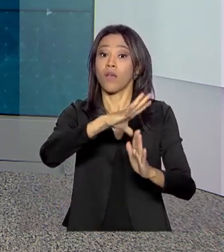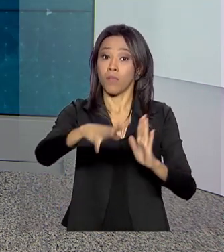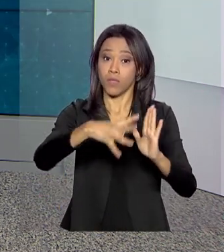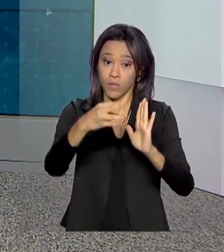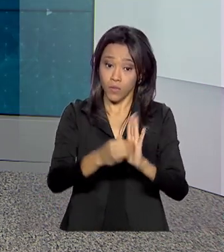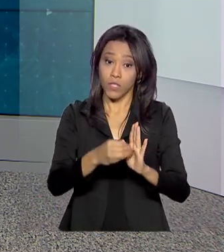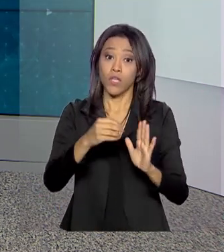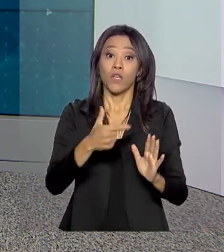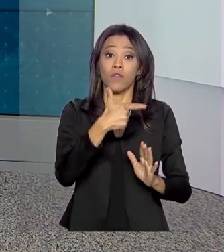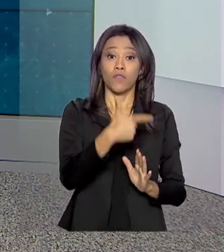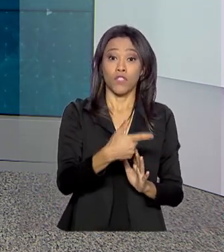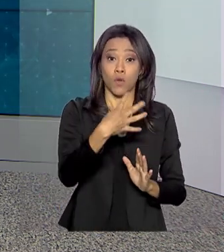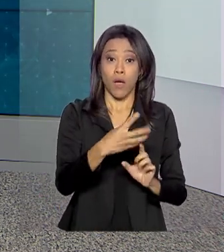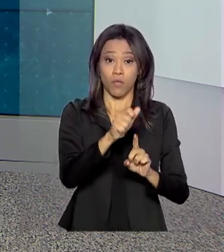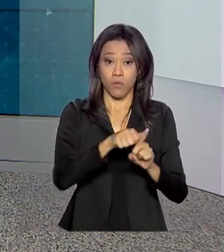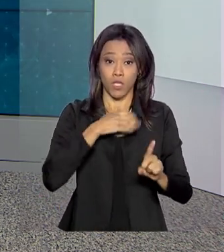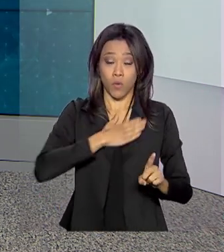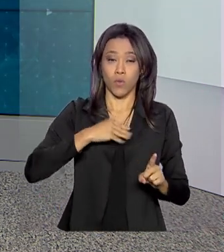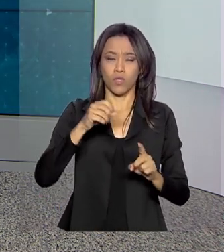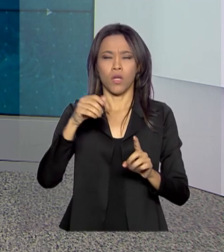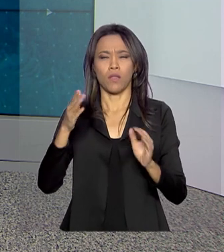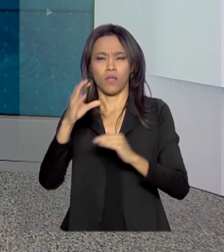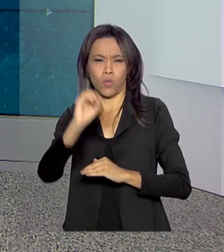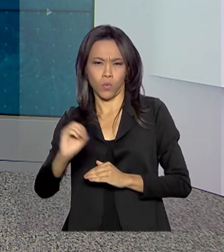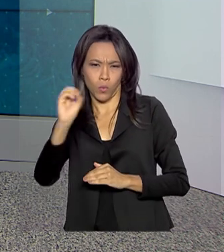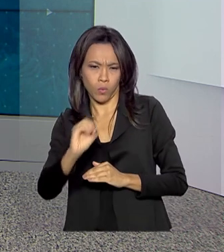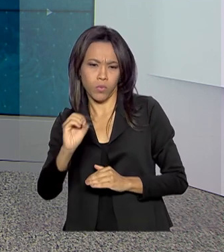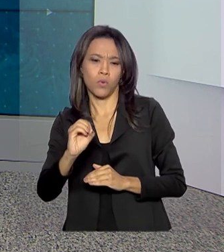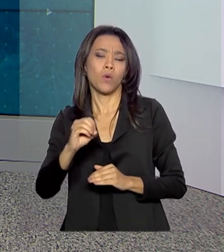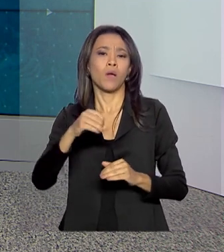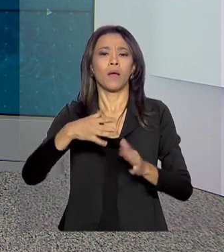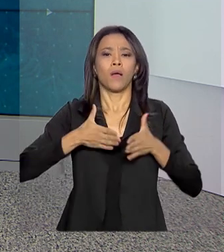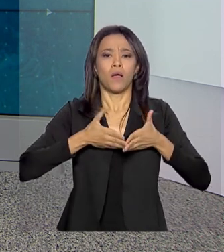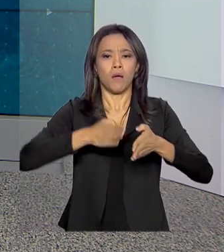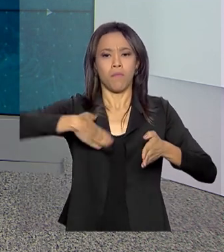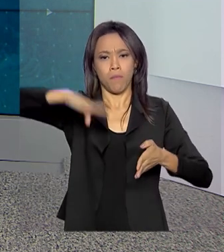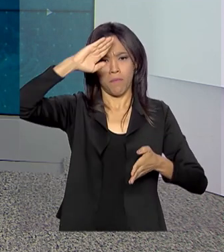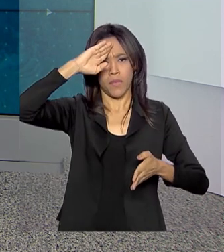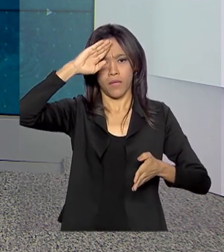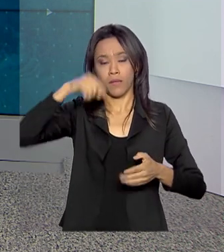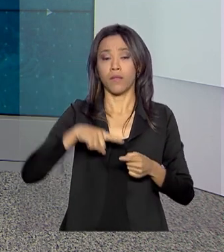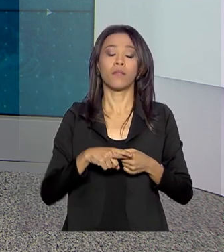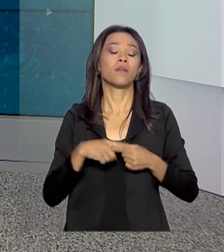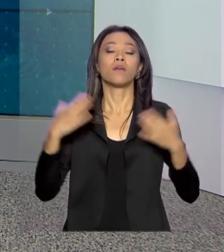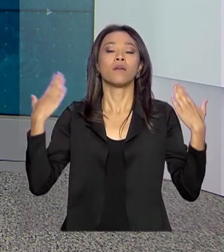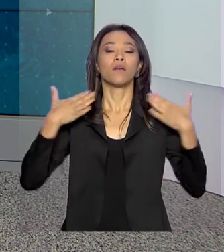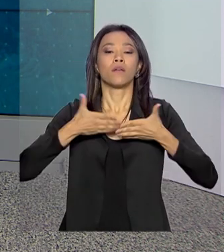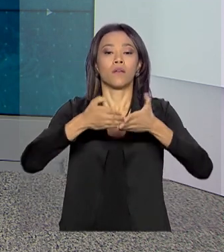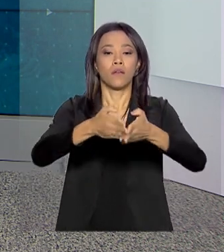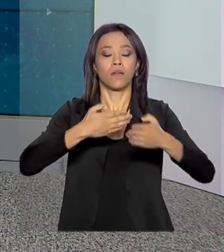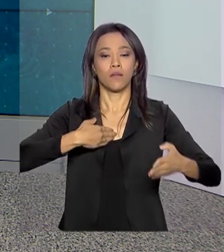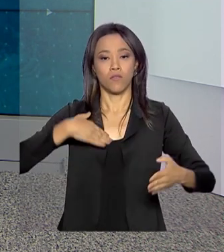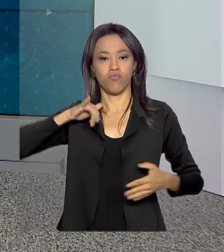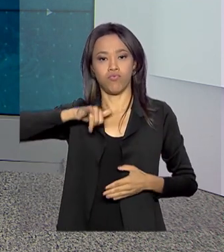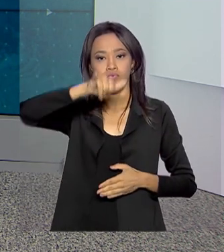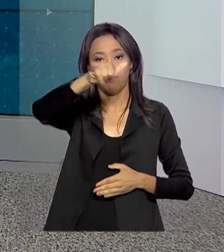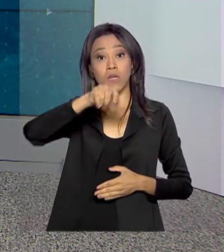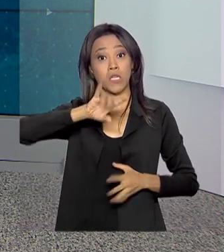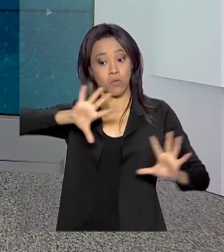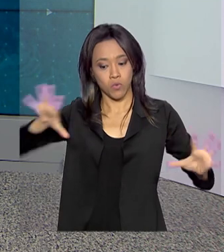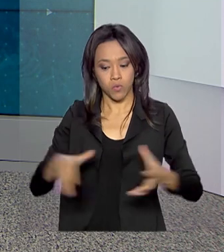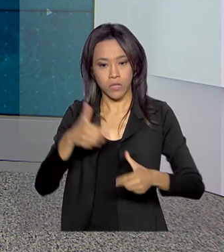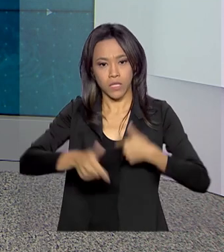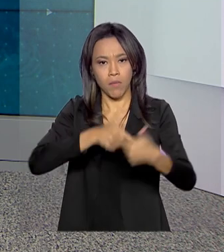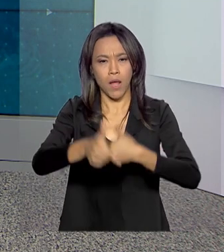outubro, integrantes da Marinha, do Exército e da Aeronáutica participaram aí dessa missão de combate ao